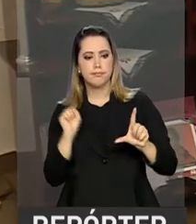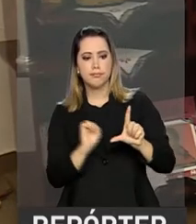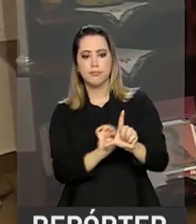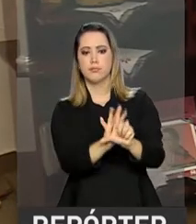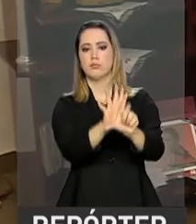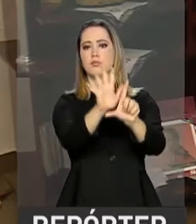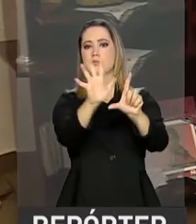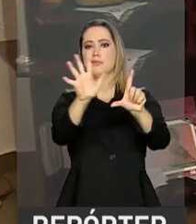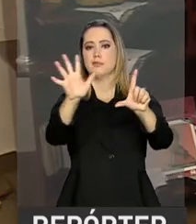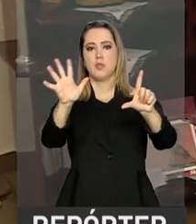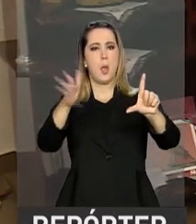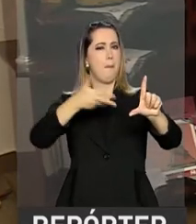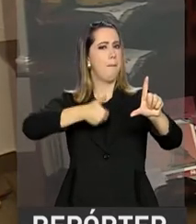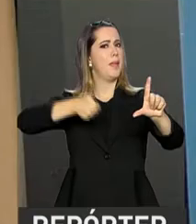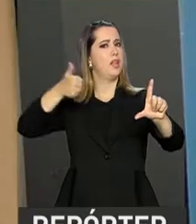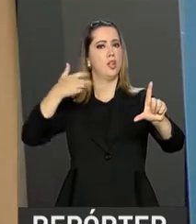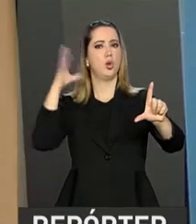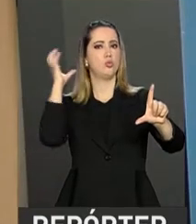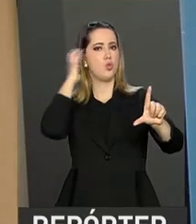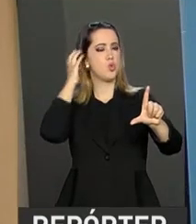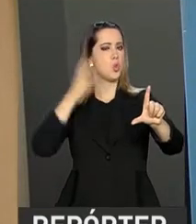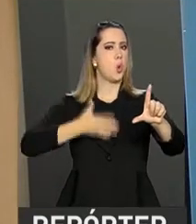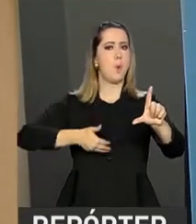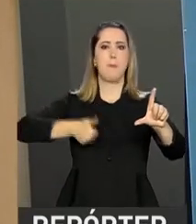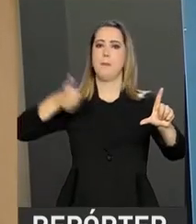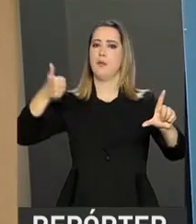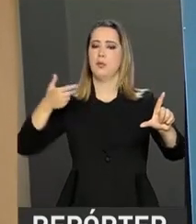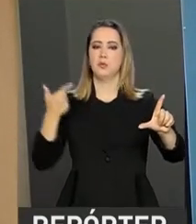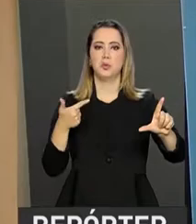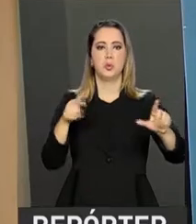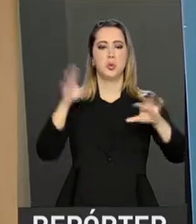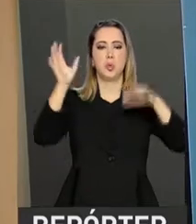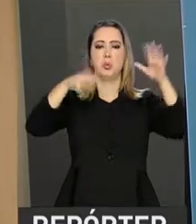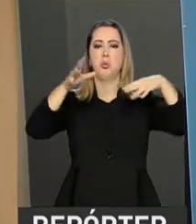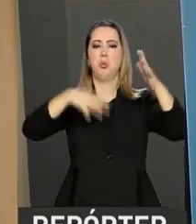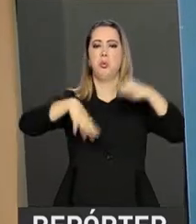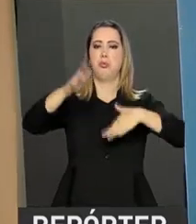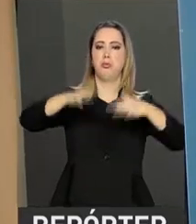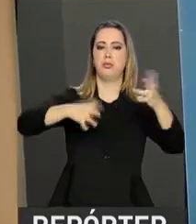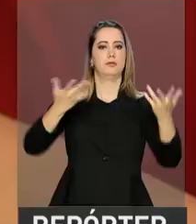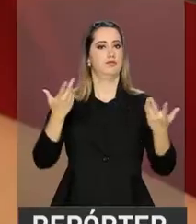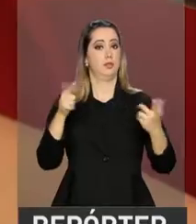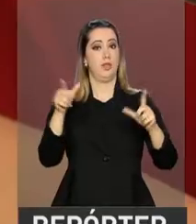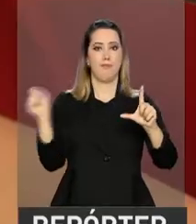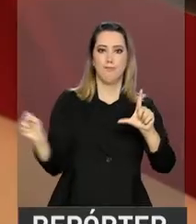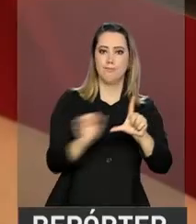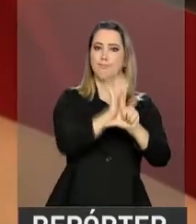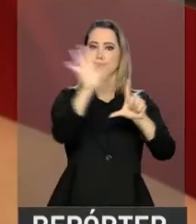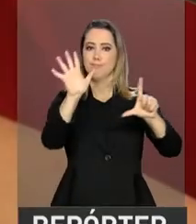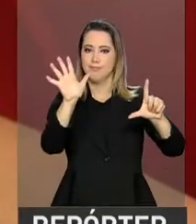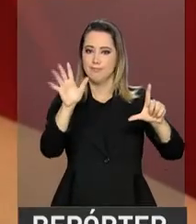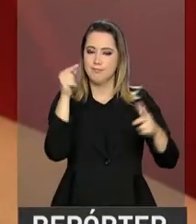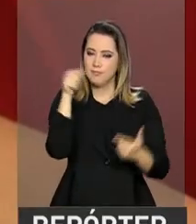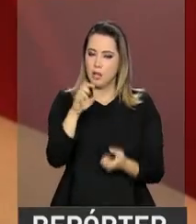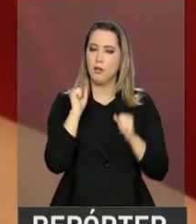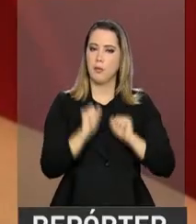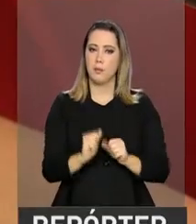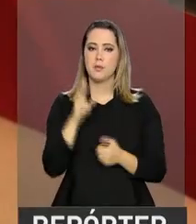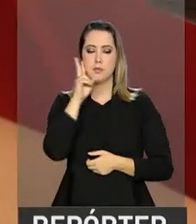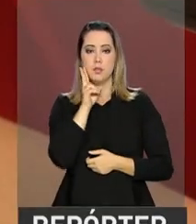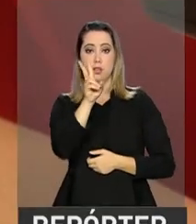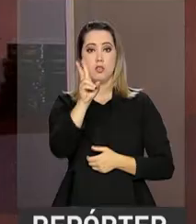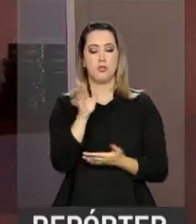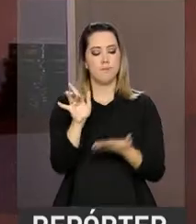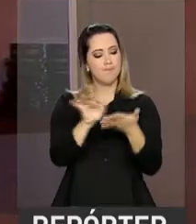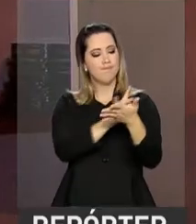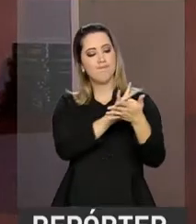com melhor qualidade de imagem e som, sem interferências como chuviscos ou fantasmas. Além da possibilidade de assistir TV